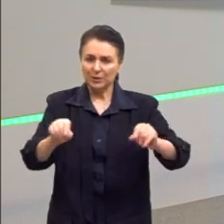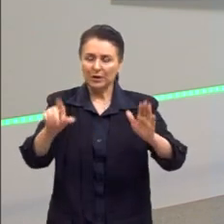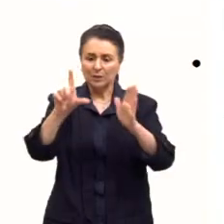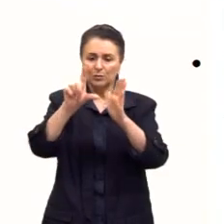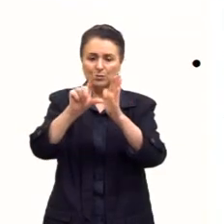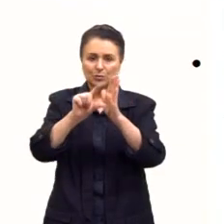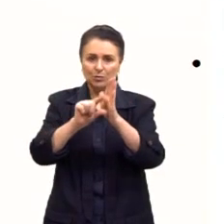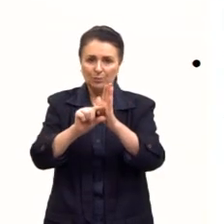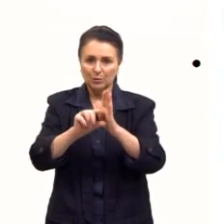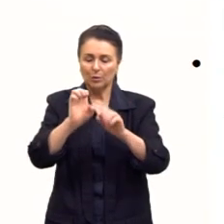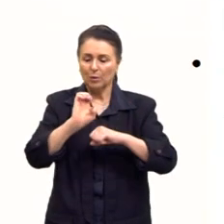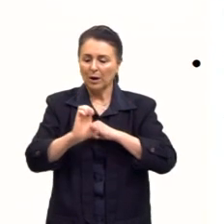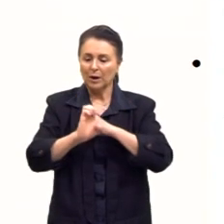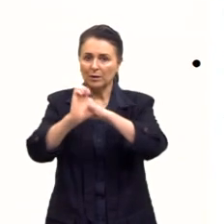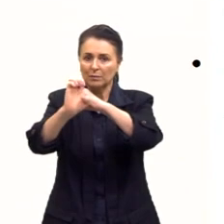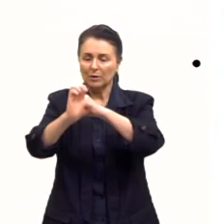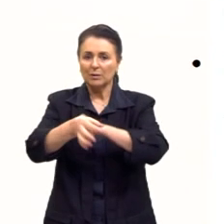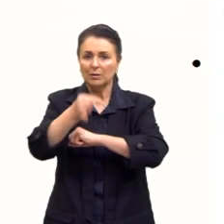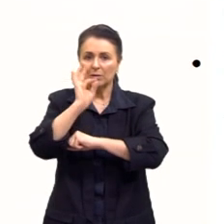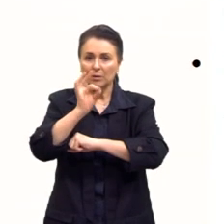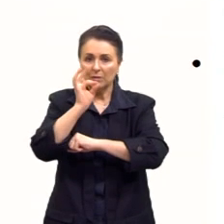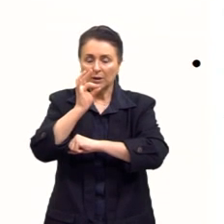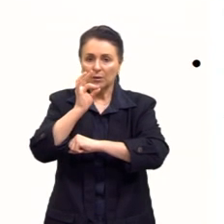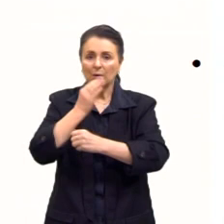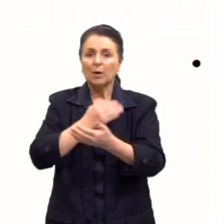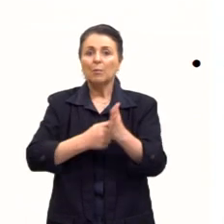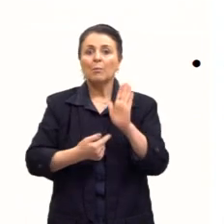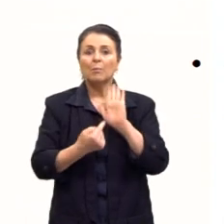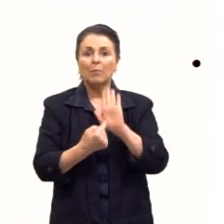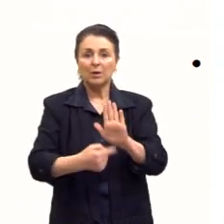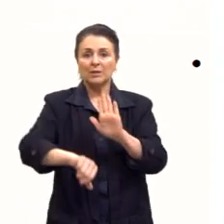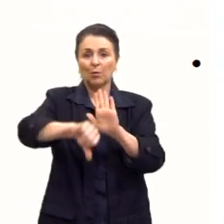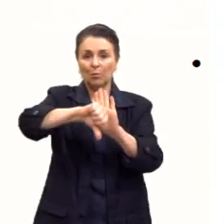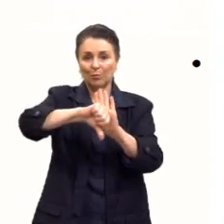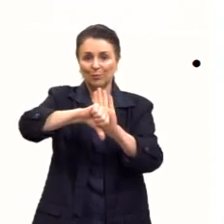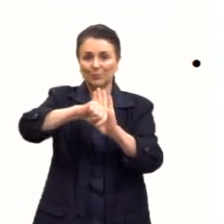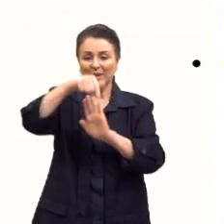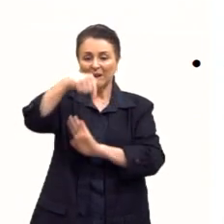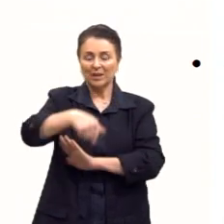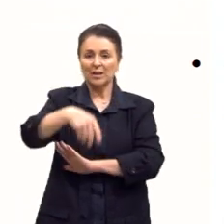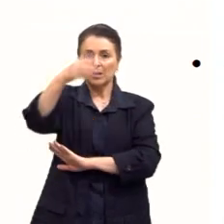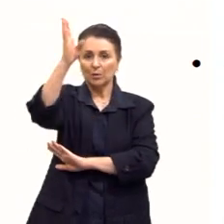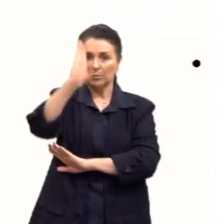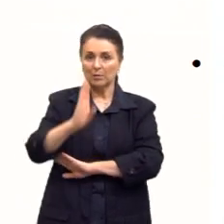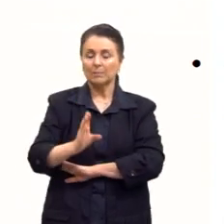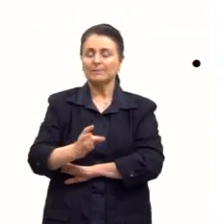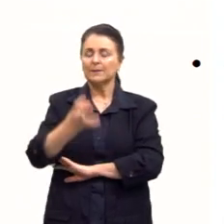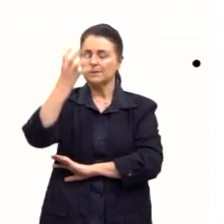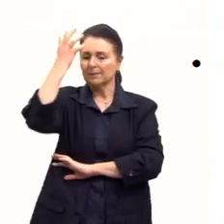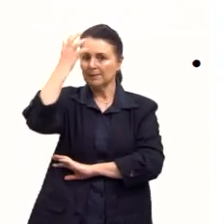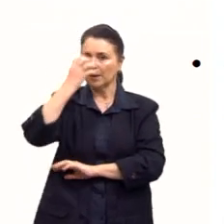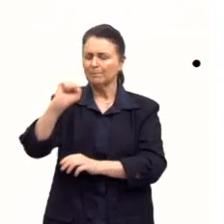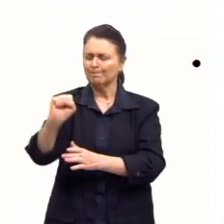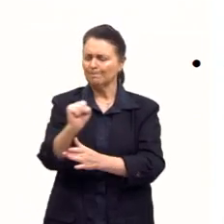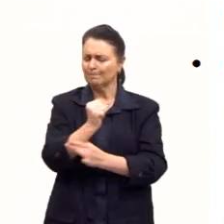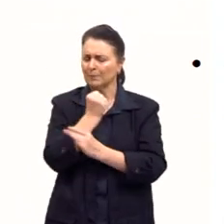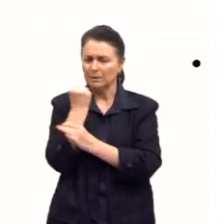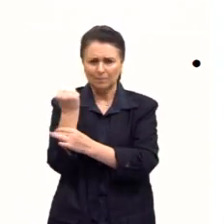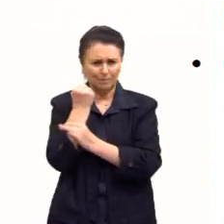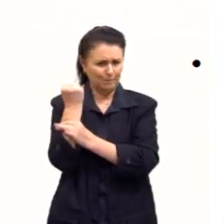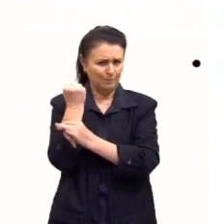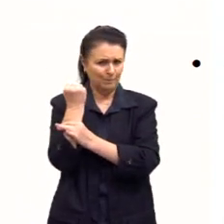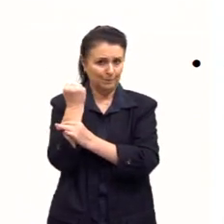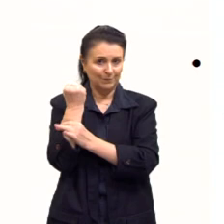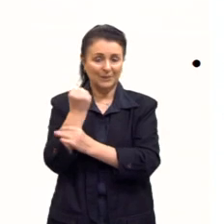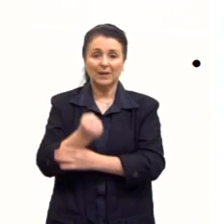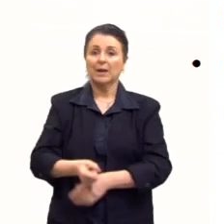exportação do café vai trazer a crise para o Brasil também de uma maneira muito grave. E é interessante a gente perceber